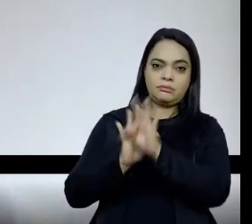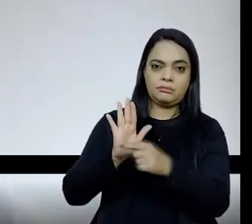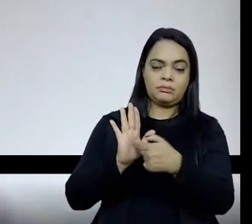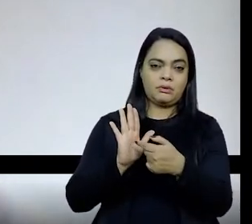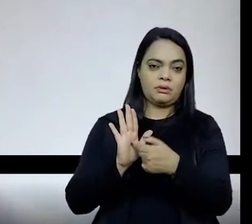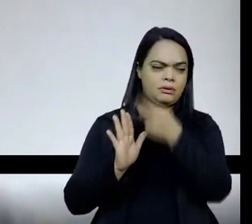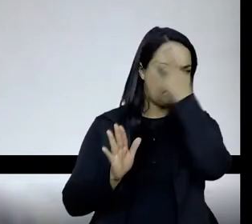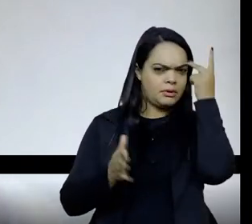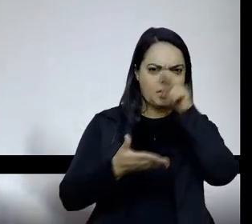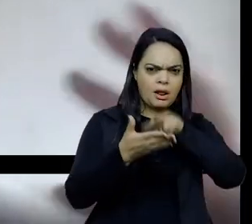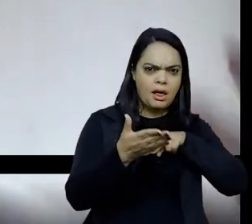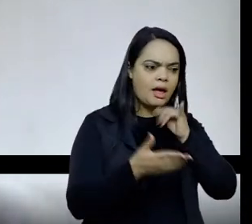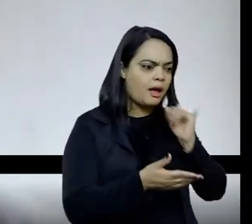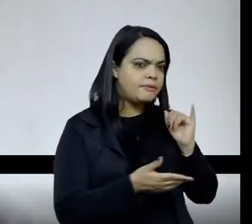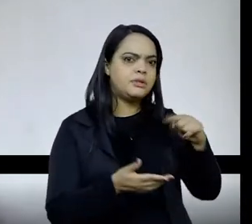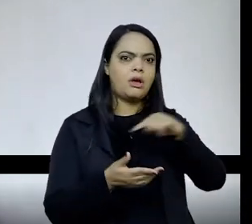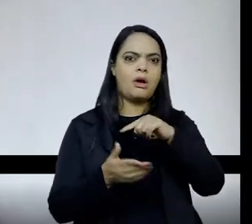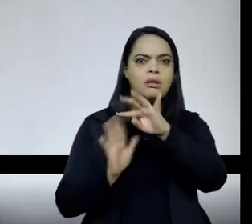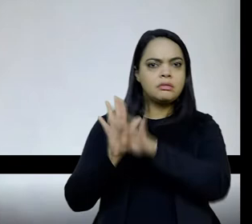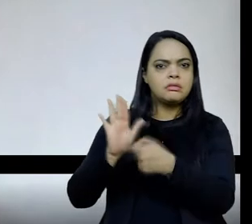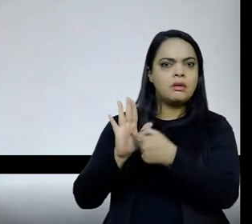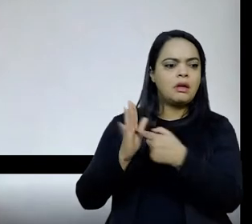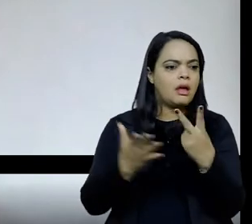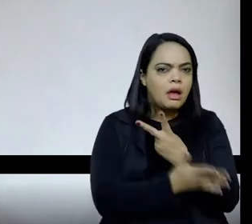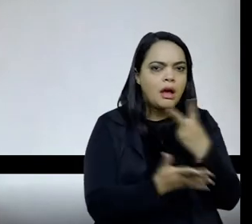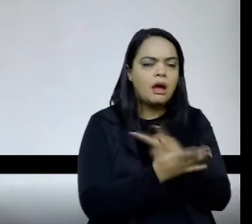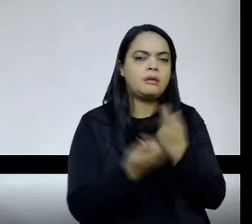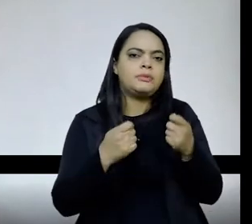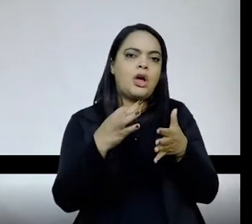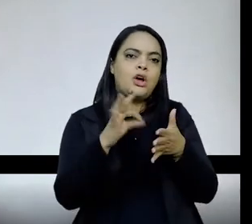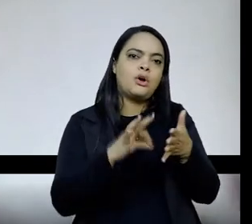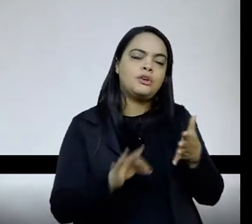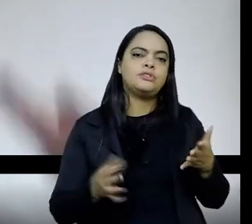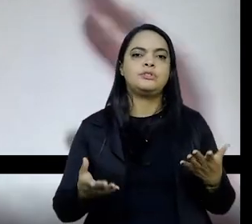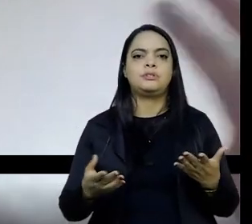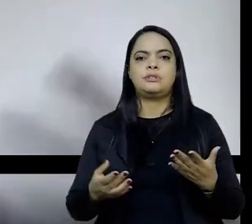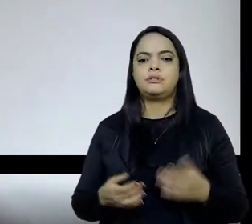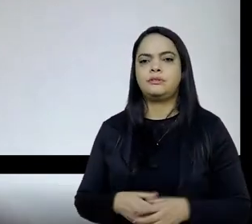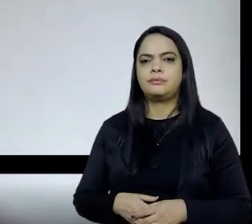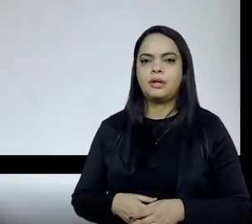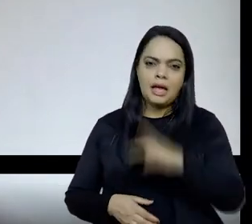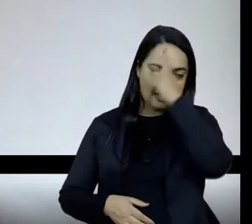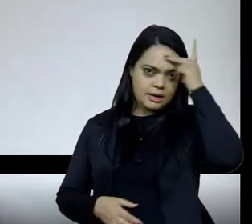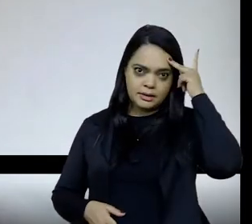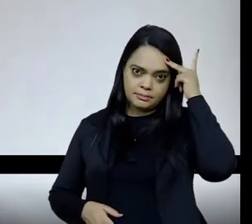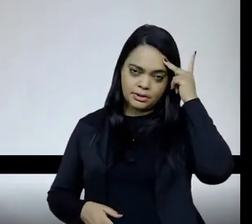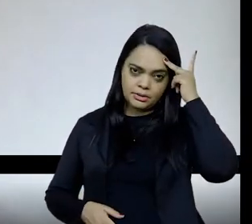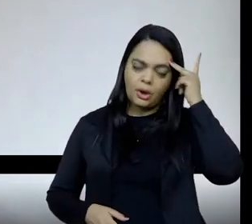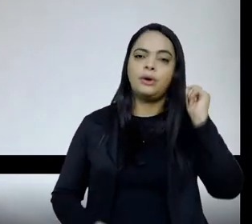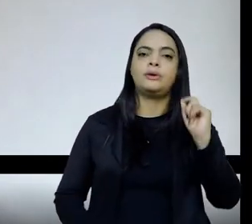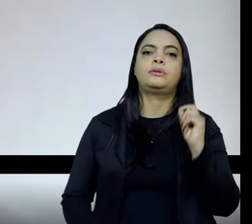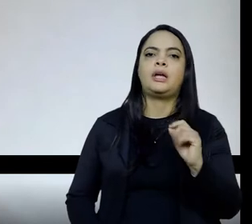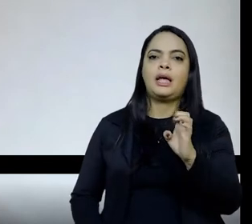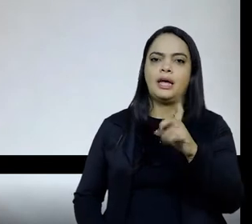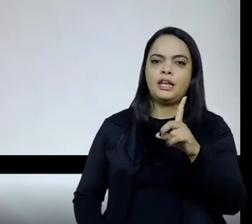lê e avisa, olha, tem lá, ou seja, os editores também podem se constituir nessa ideia de uma